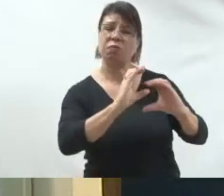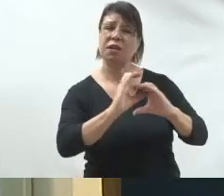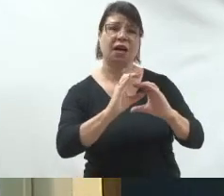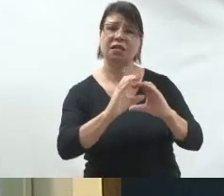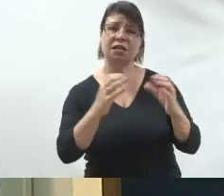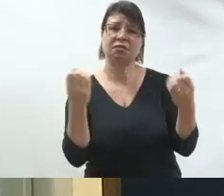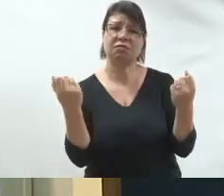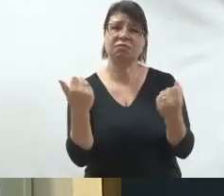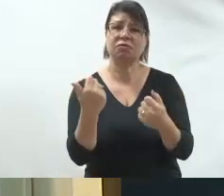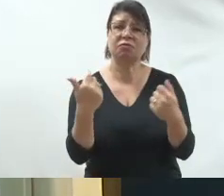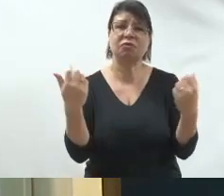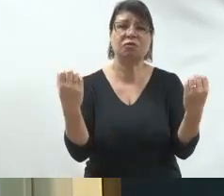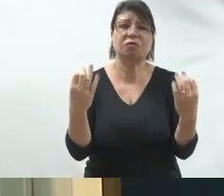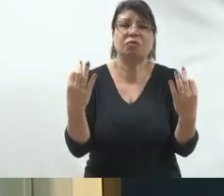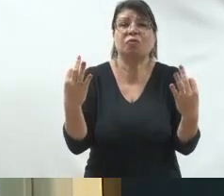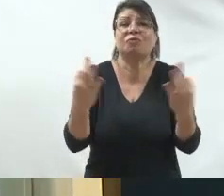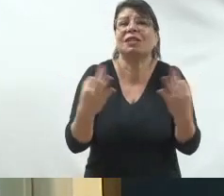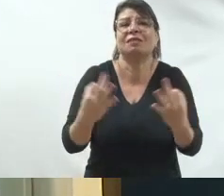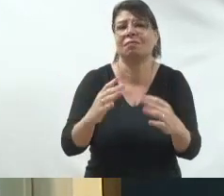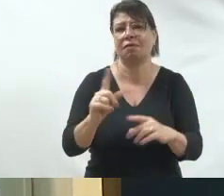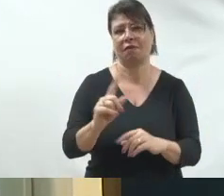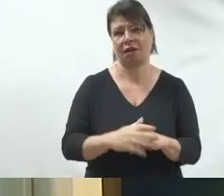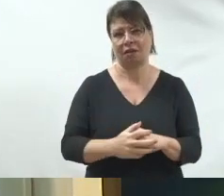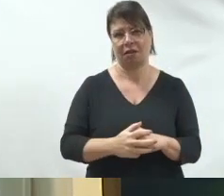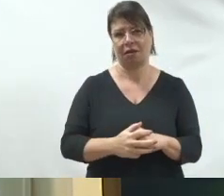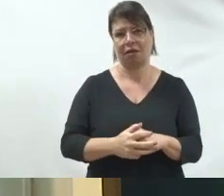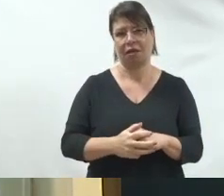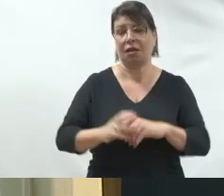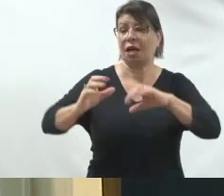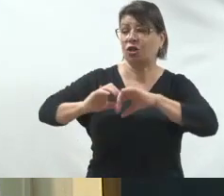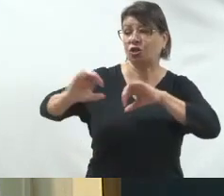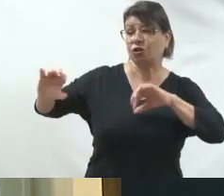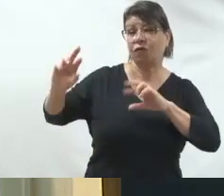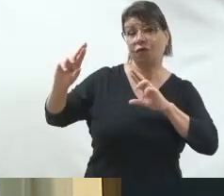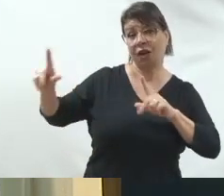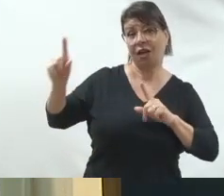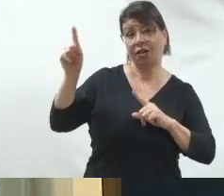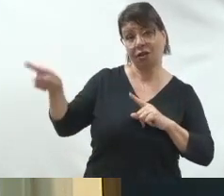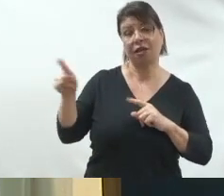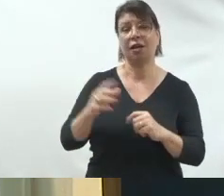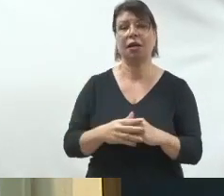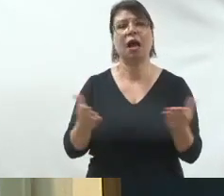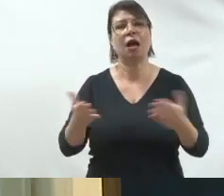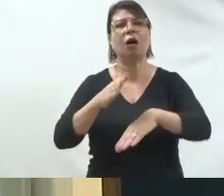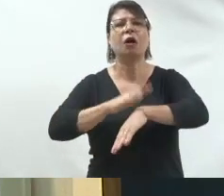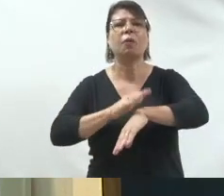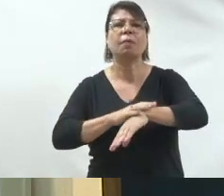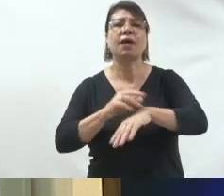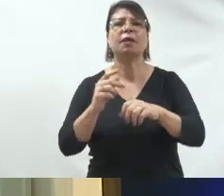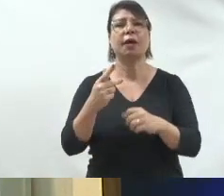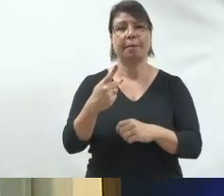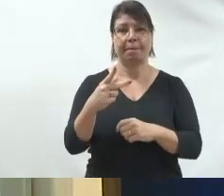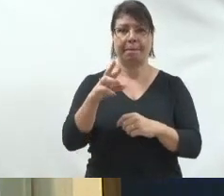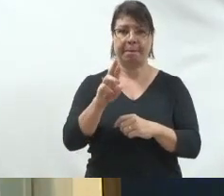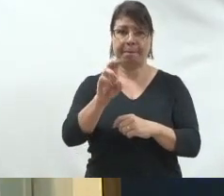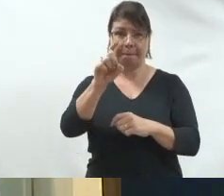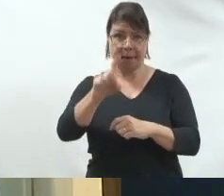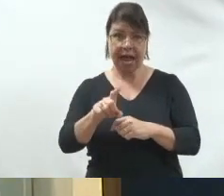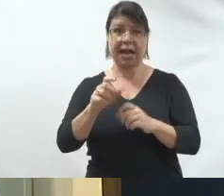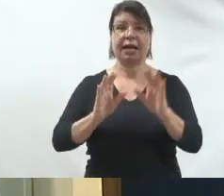distinção que você precisa. Então, qual é o momento que você está vivendo agora? Está na pré-campanha? Então,